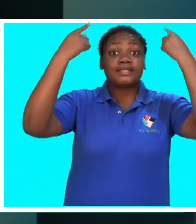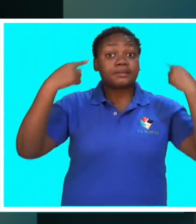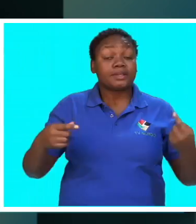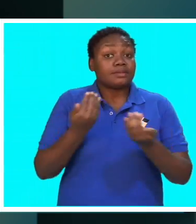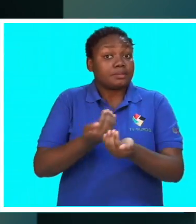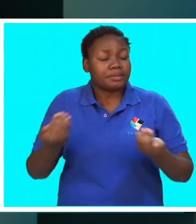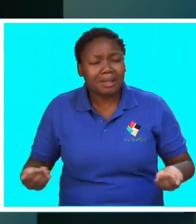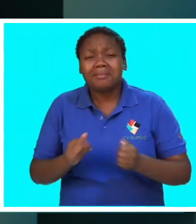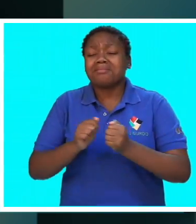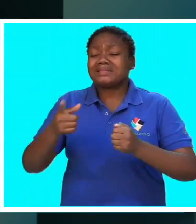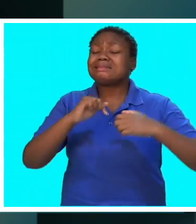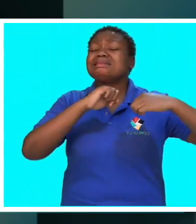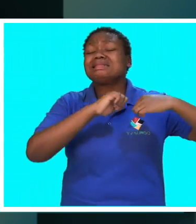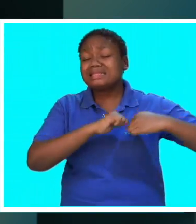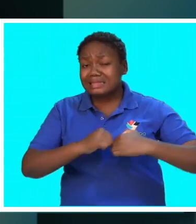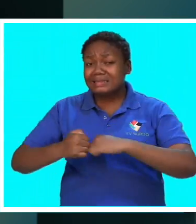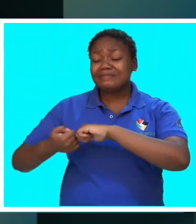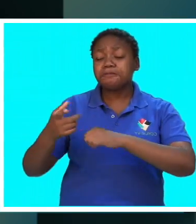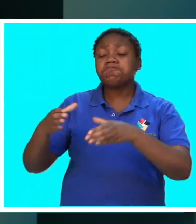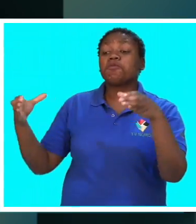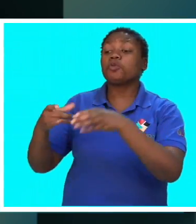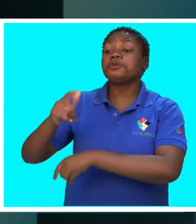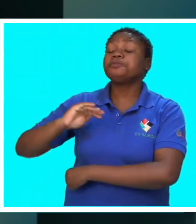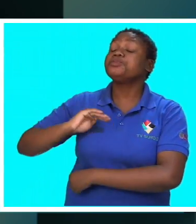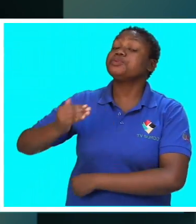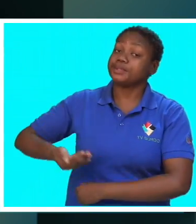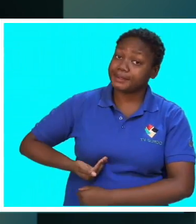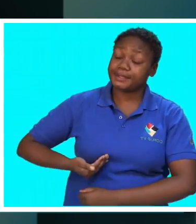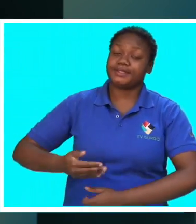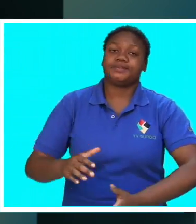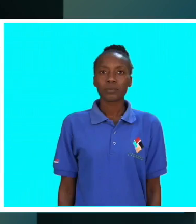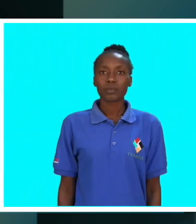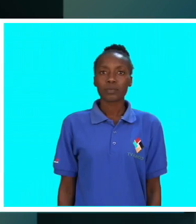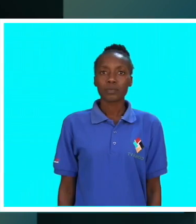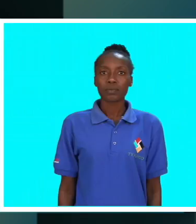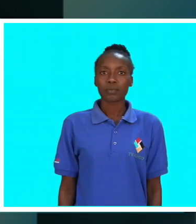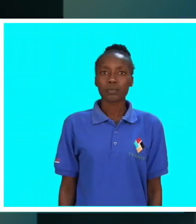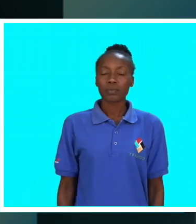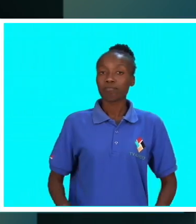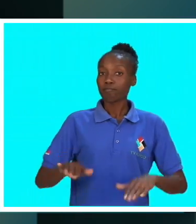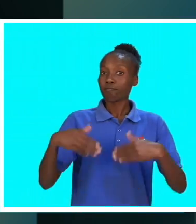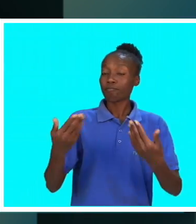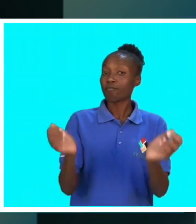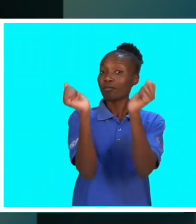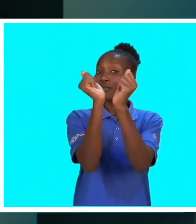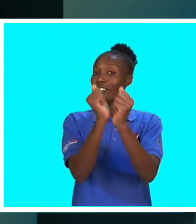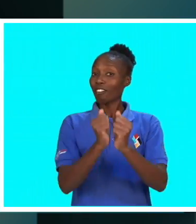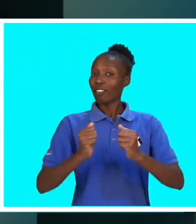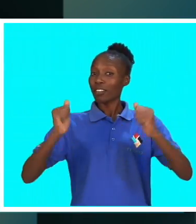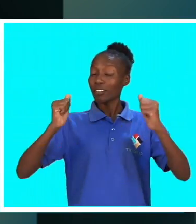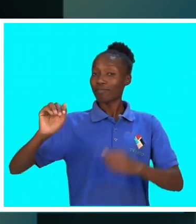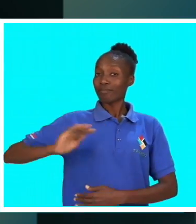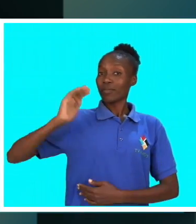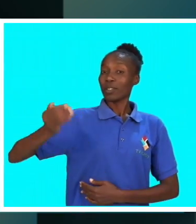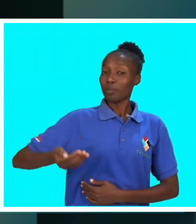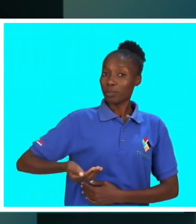prematuros são desafios urgentes, de acordo com esta classe social. A emancipação da mulher